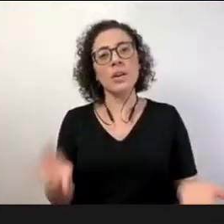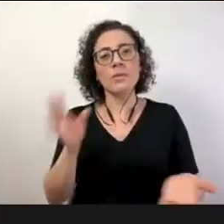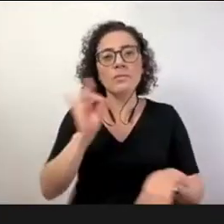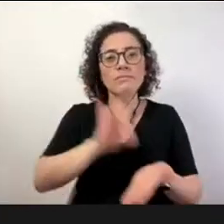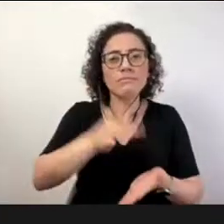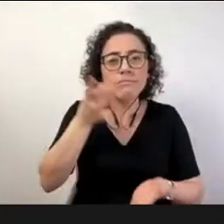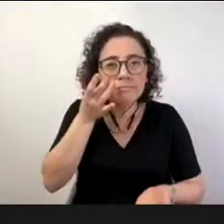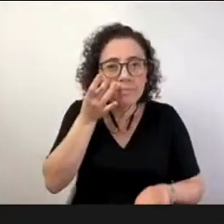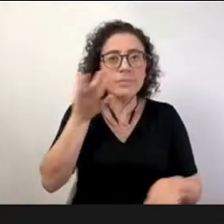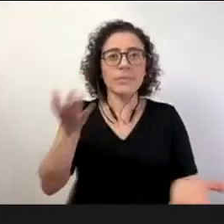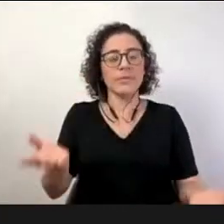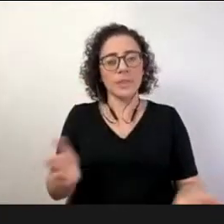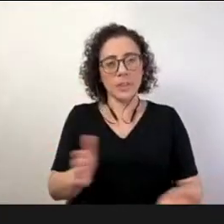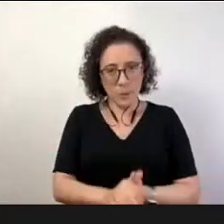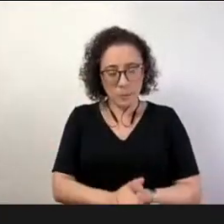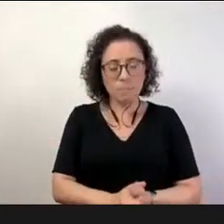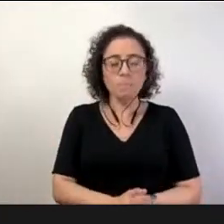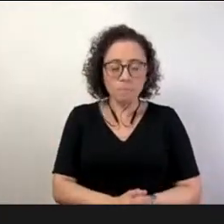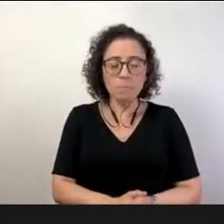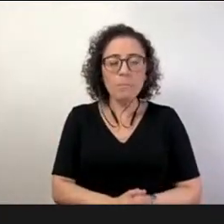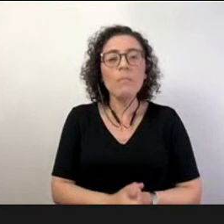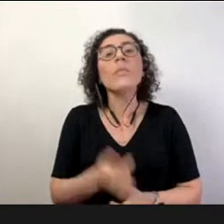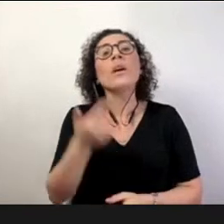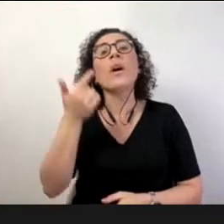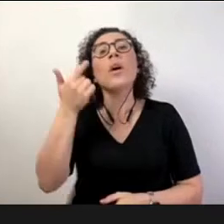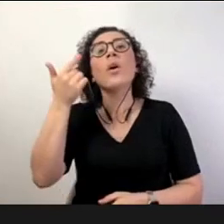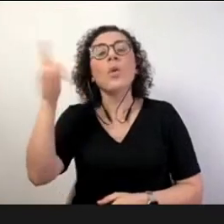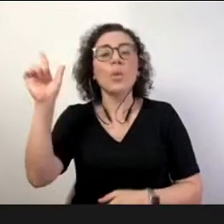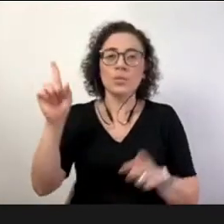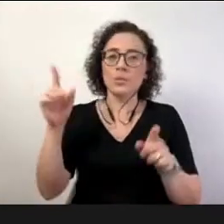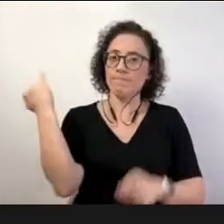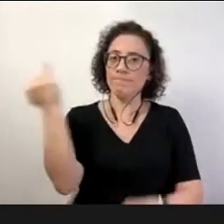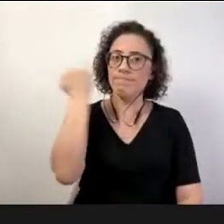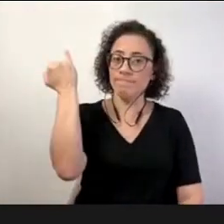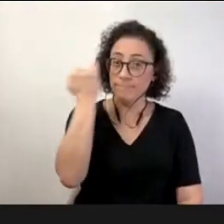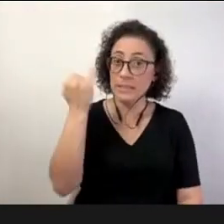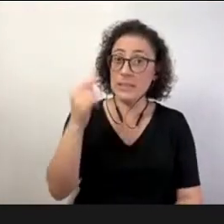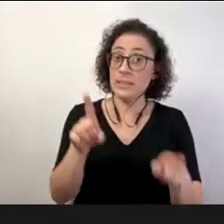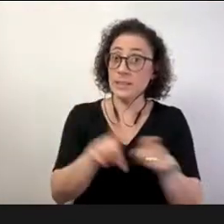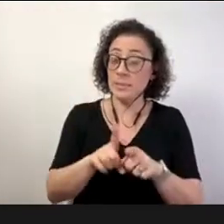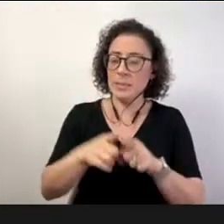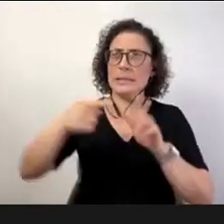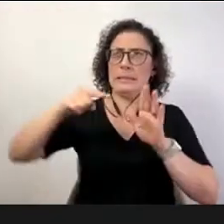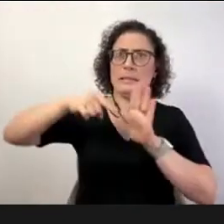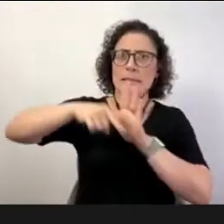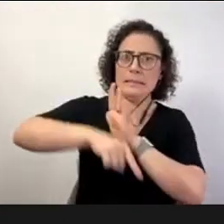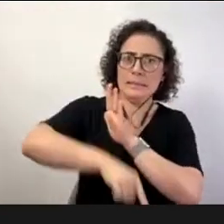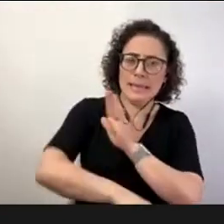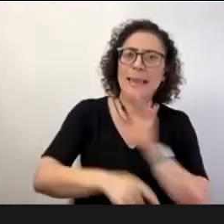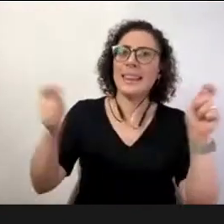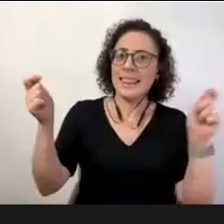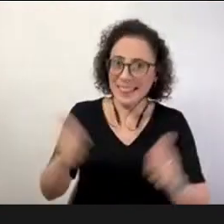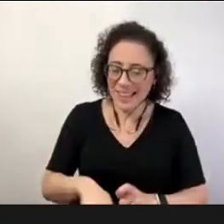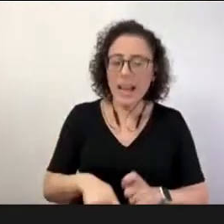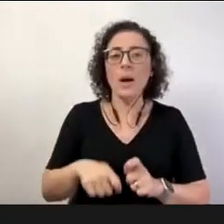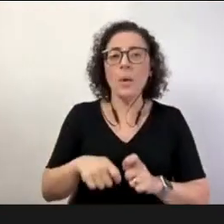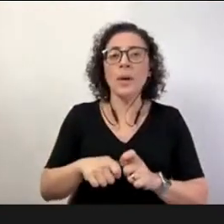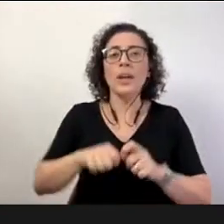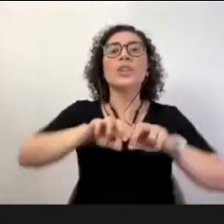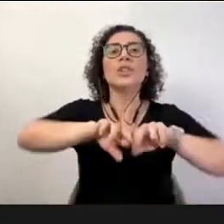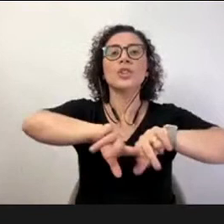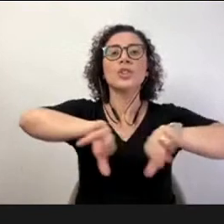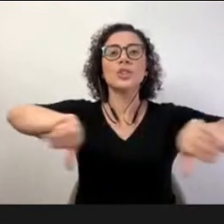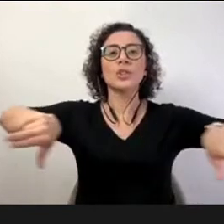dado à diversidade outra vez isto dava para nós falarmos uma conferência porquê? porque quando nós analisamos a